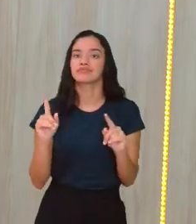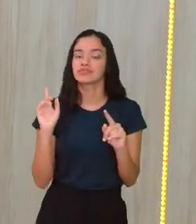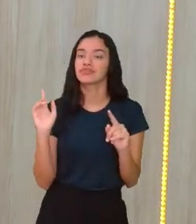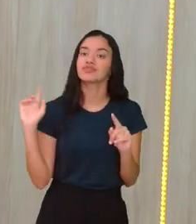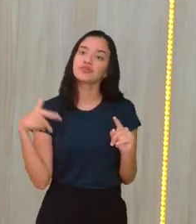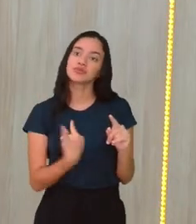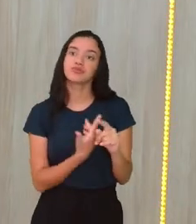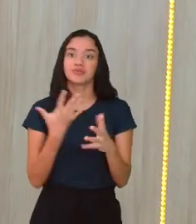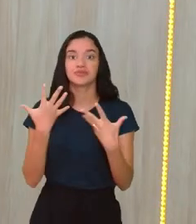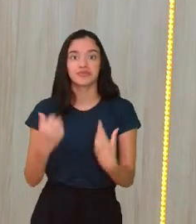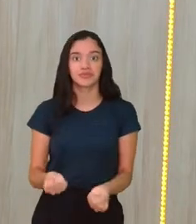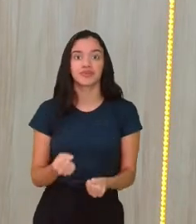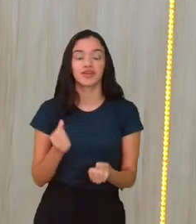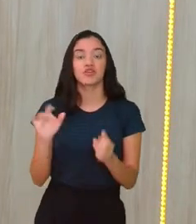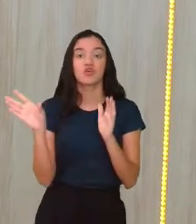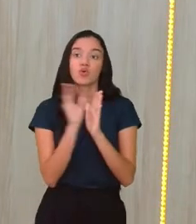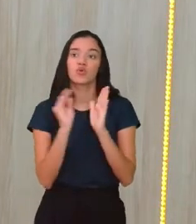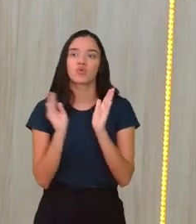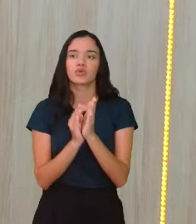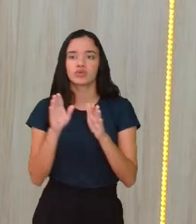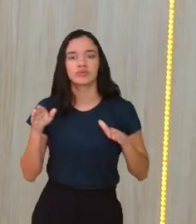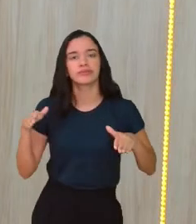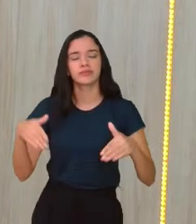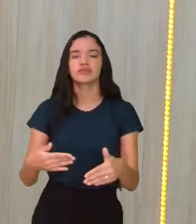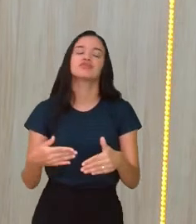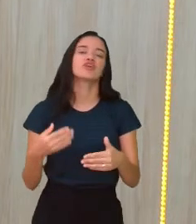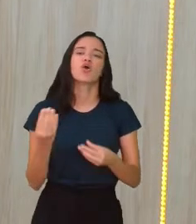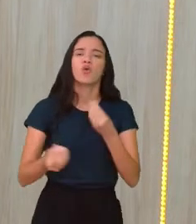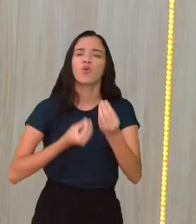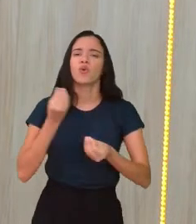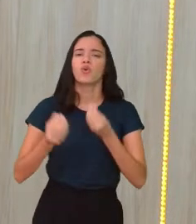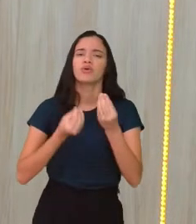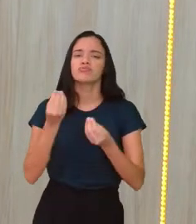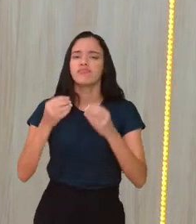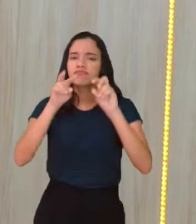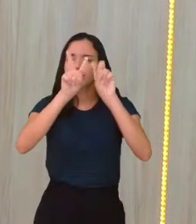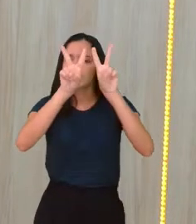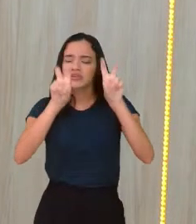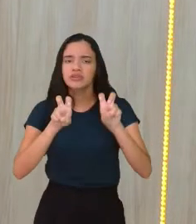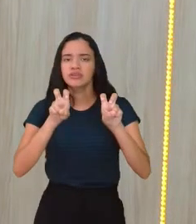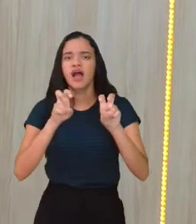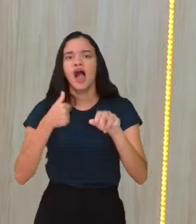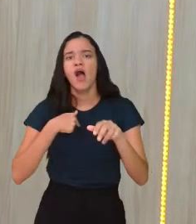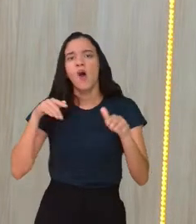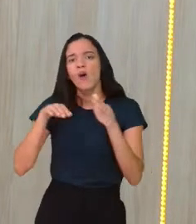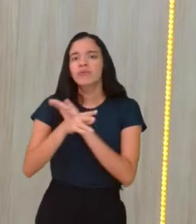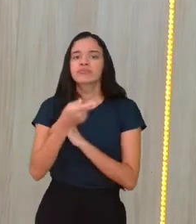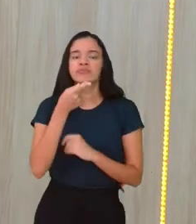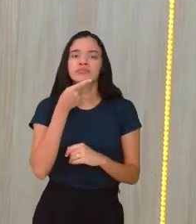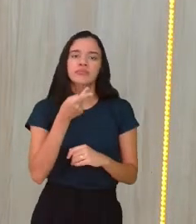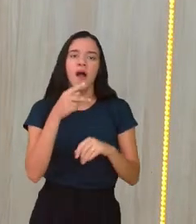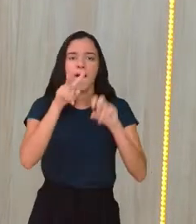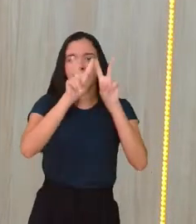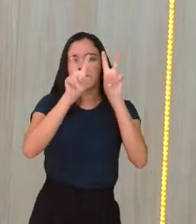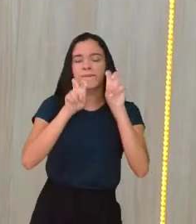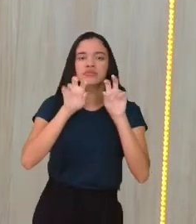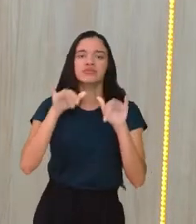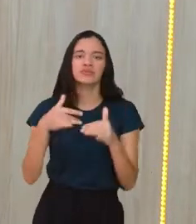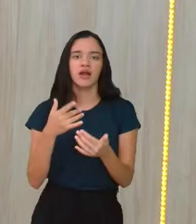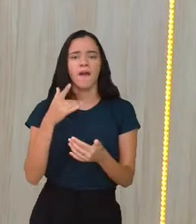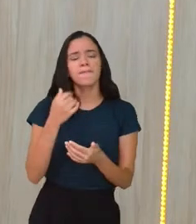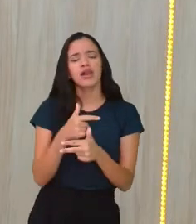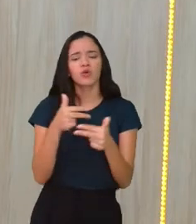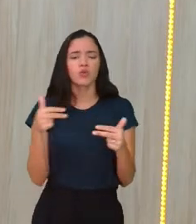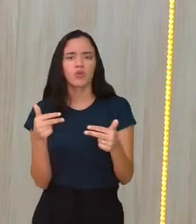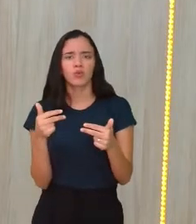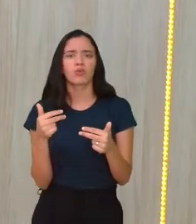né, vamos para o nosso conteúdo específico. Como é que a gente define? Eu costumo dizer que definição a gente usa mesmo pra